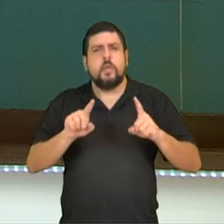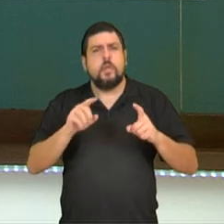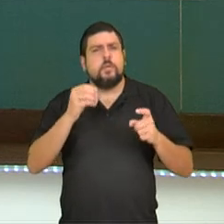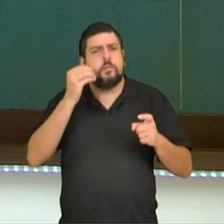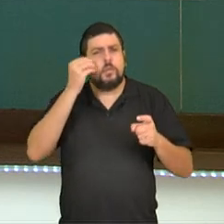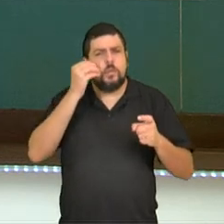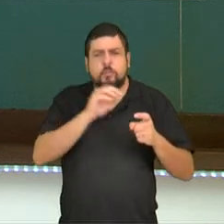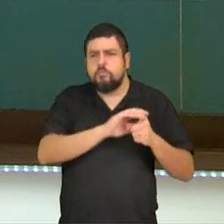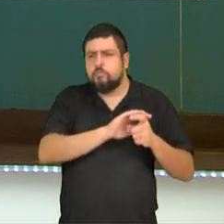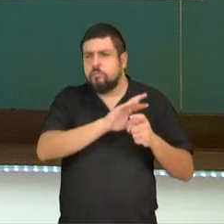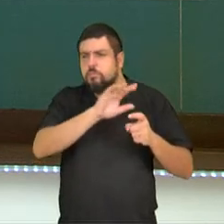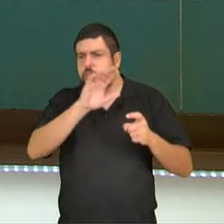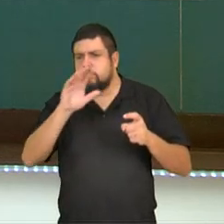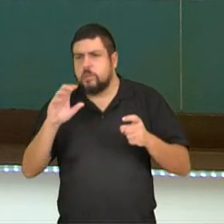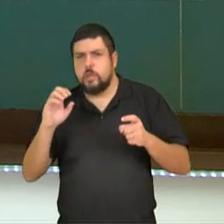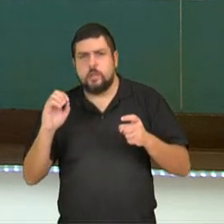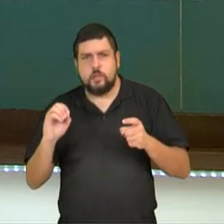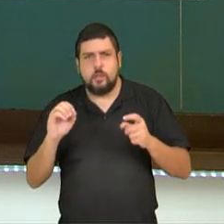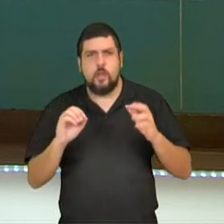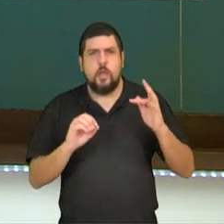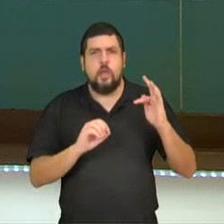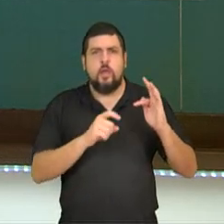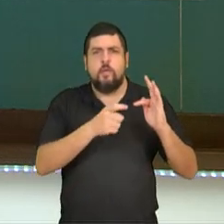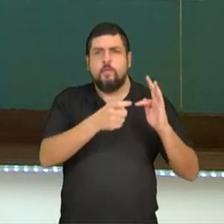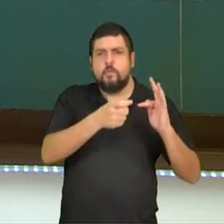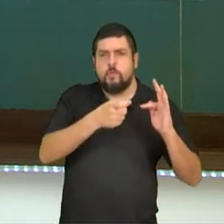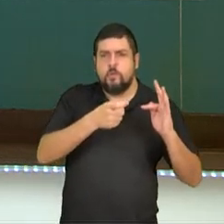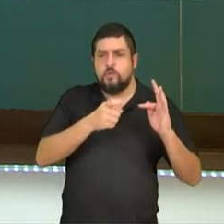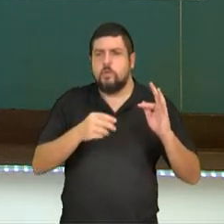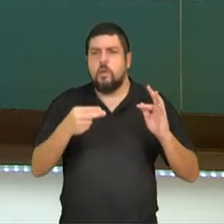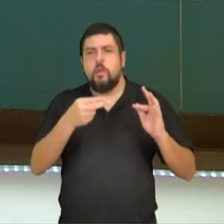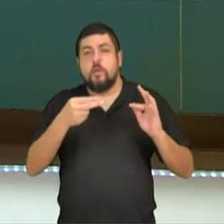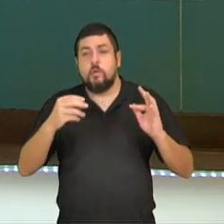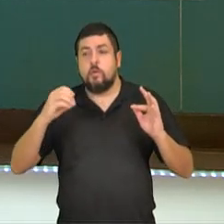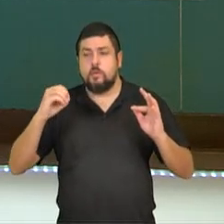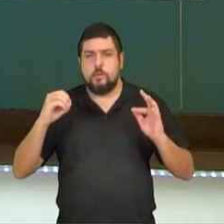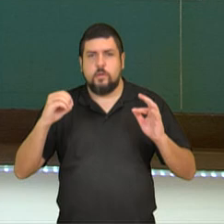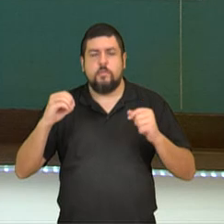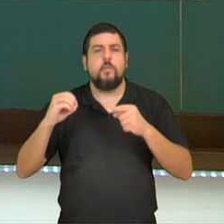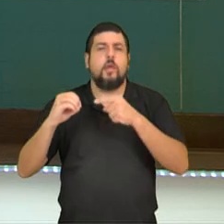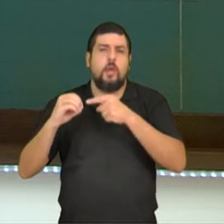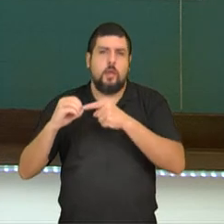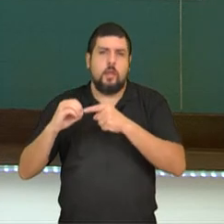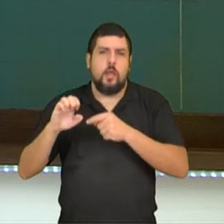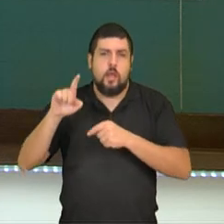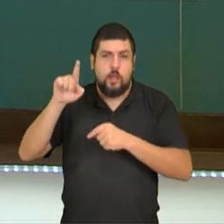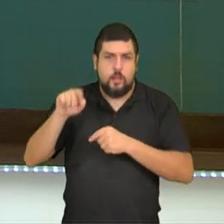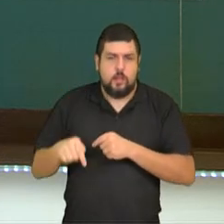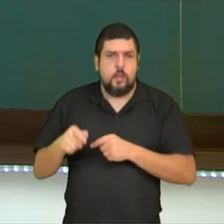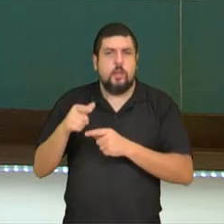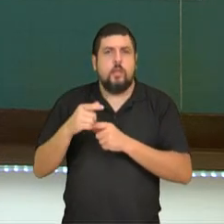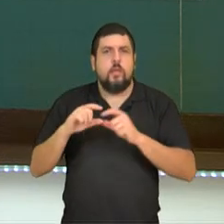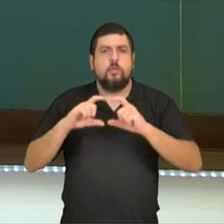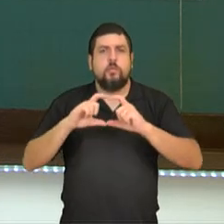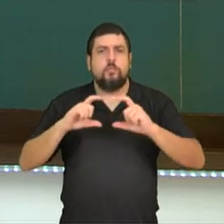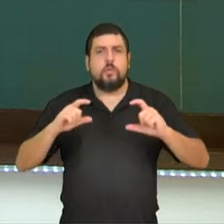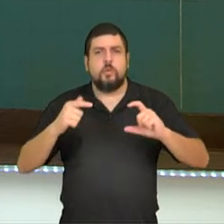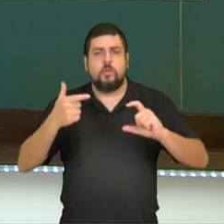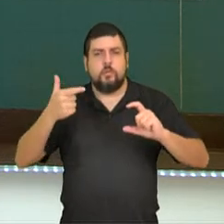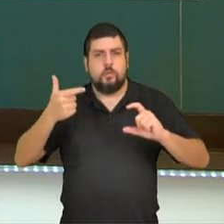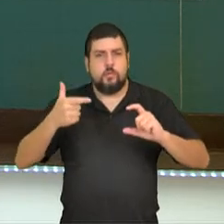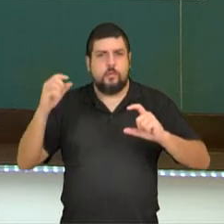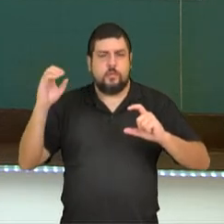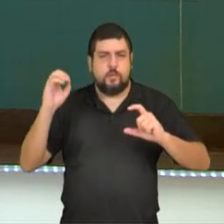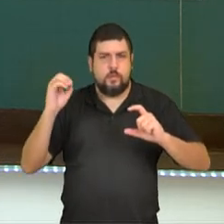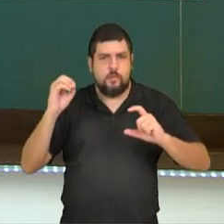quando tem f de x igual a zero, isso mesmo. Aí nós vamos ter uma equação do segundo grau, né? Igualada a zero e nós